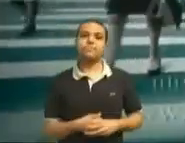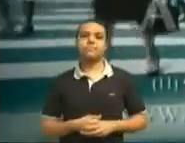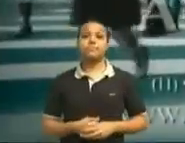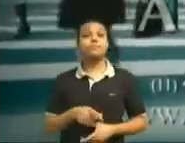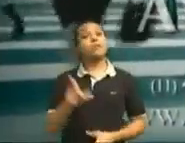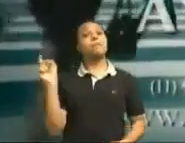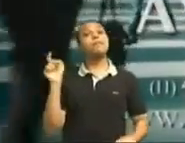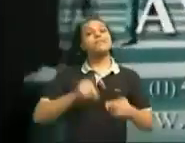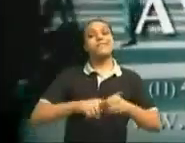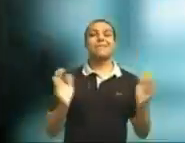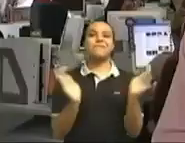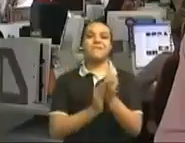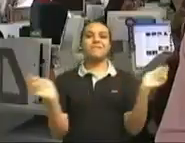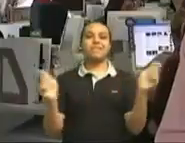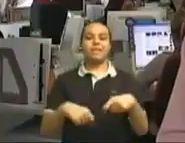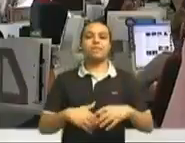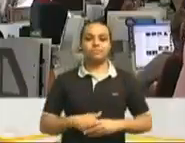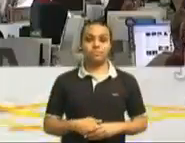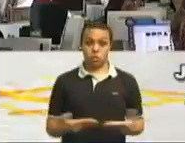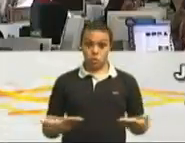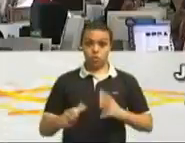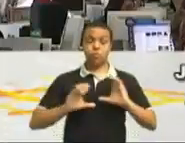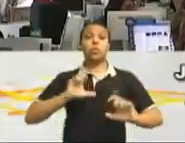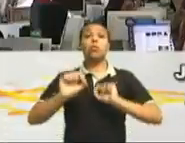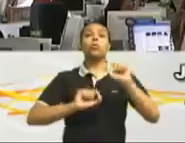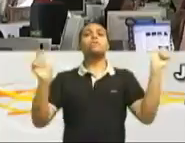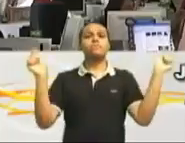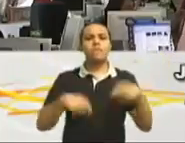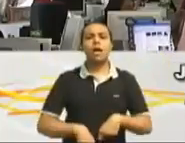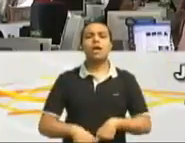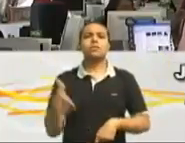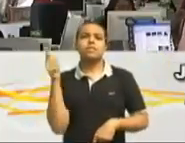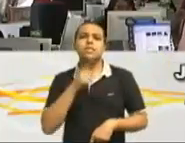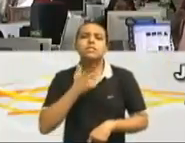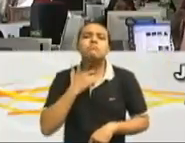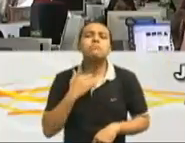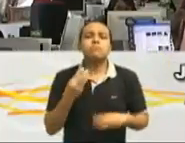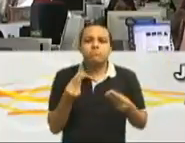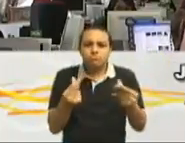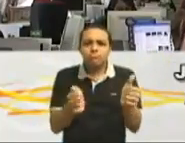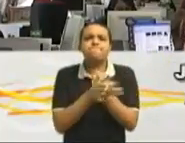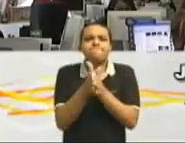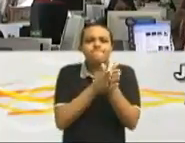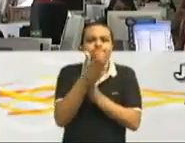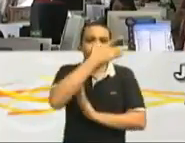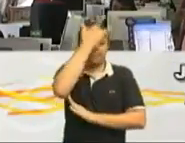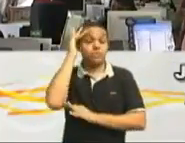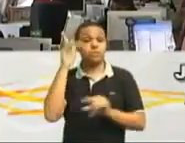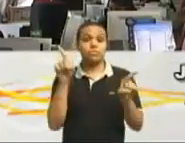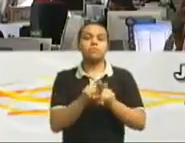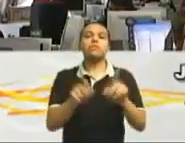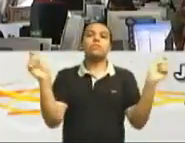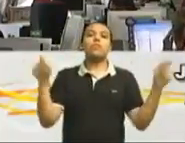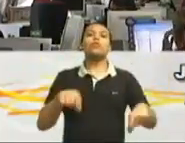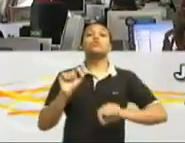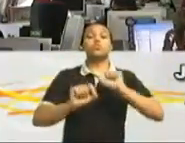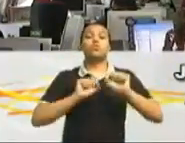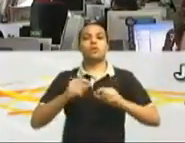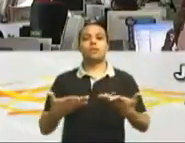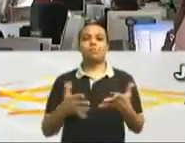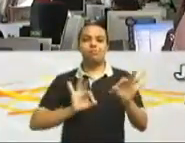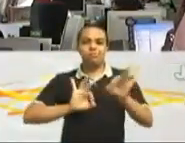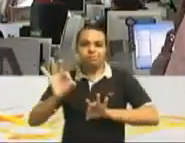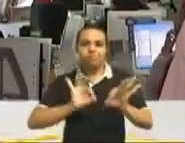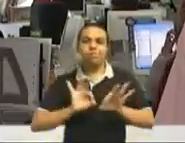parceiro da VAP. A comunicação hoje é o que cria referência, alimenta os desejos, as expectativas das pessoas. E ela pode construir,